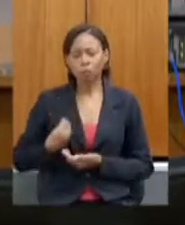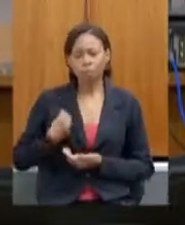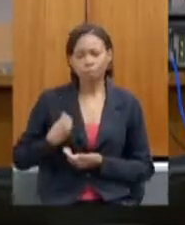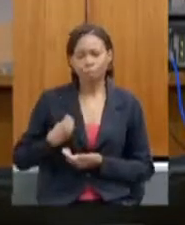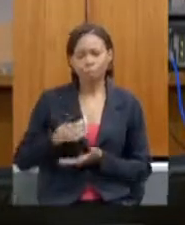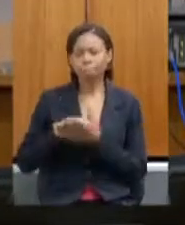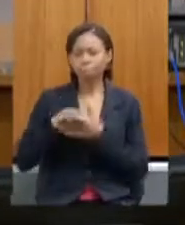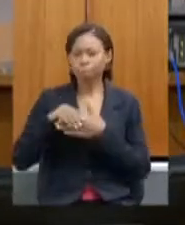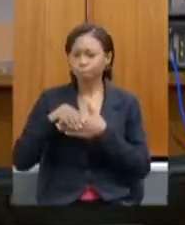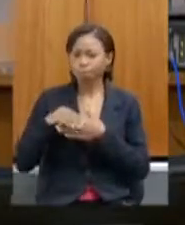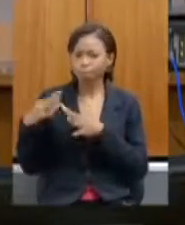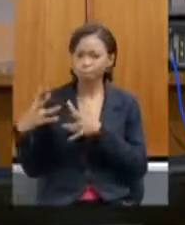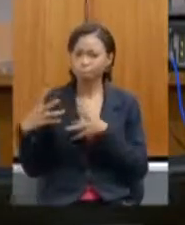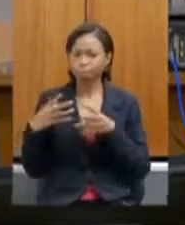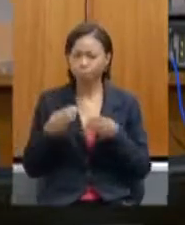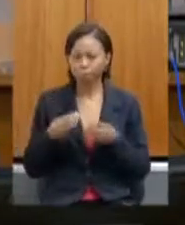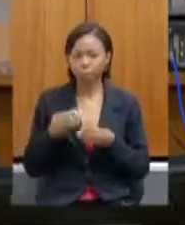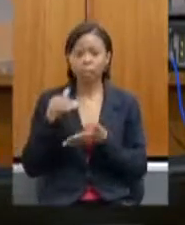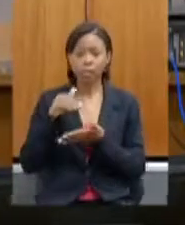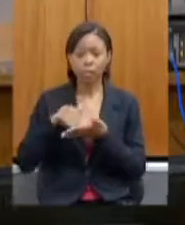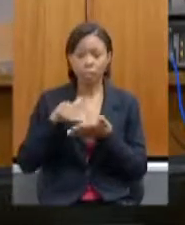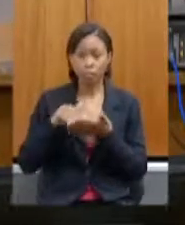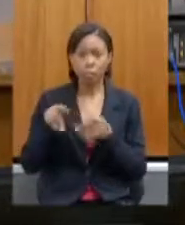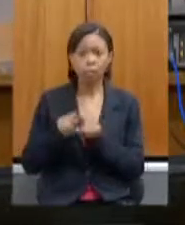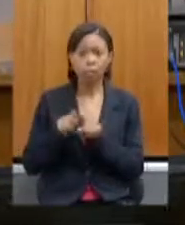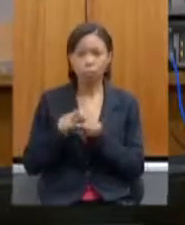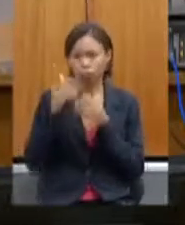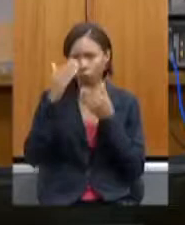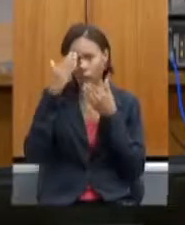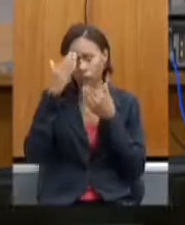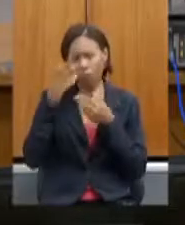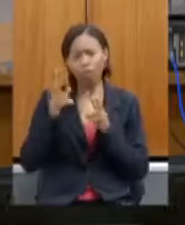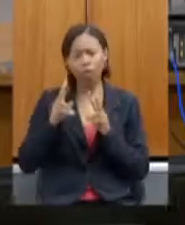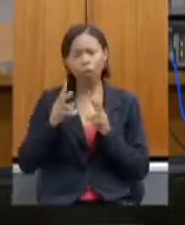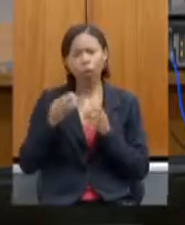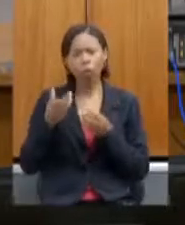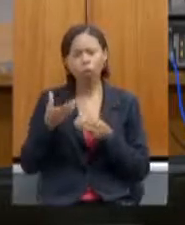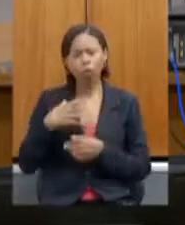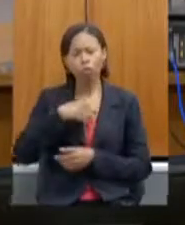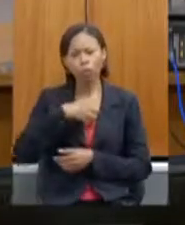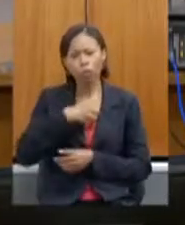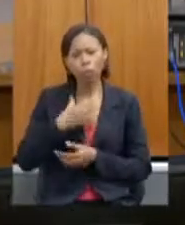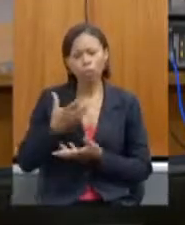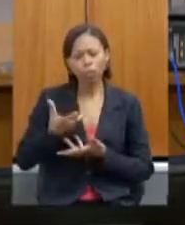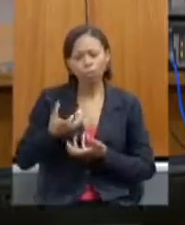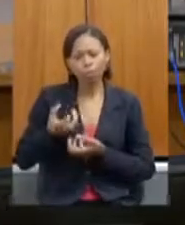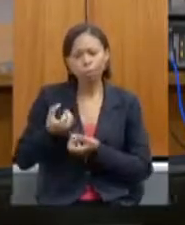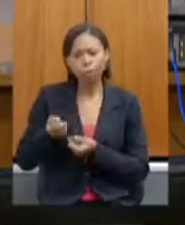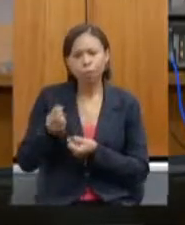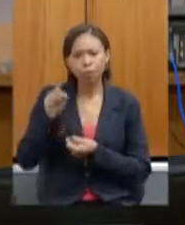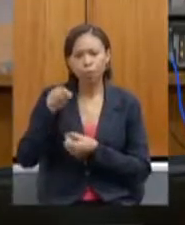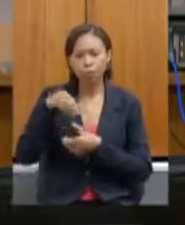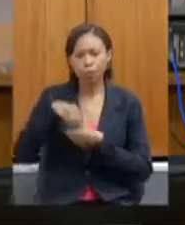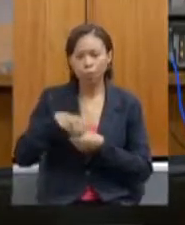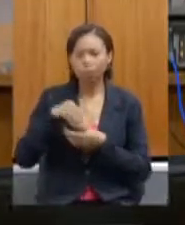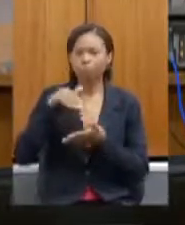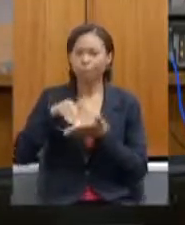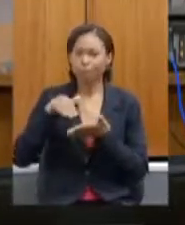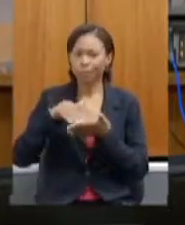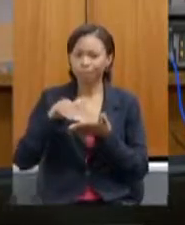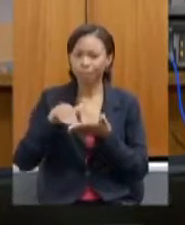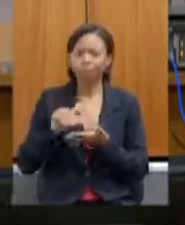secretária, muito obrigado pela maneira que sempre nos recebeu na secretaria, desde que lá está presente.